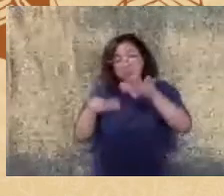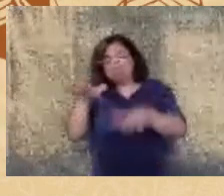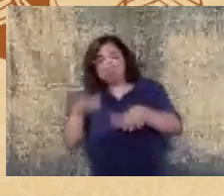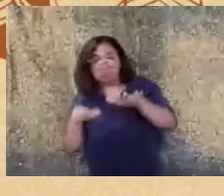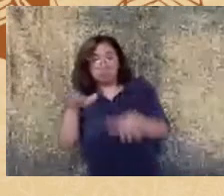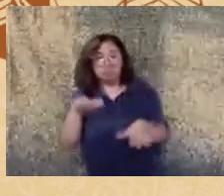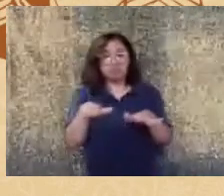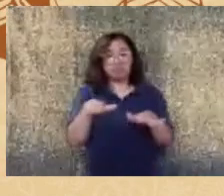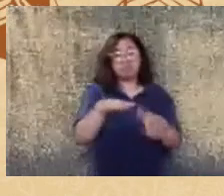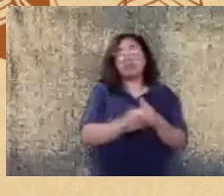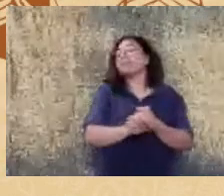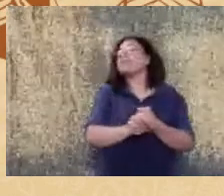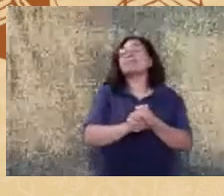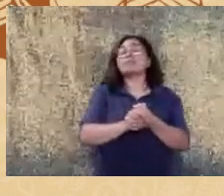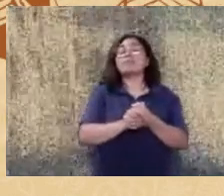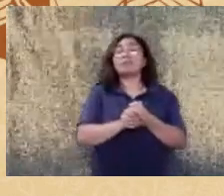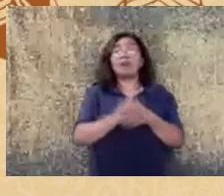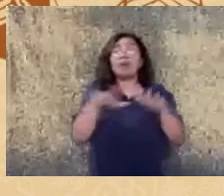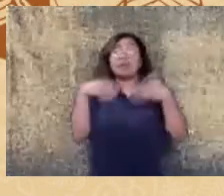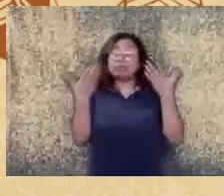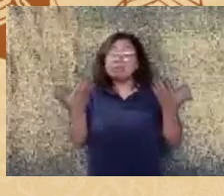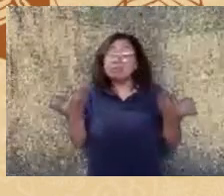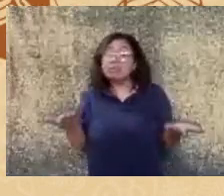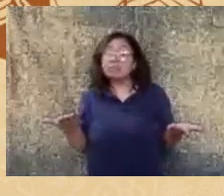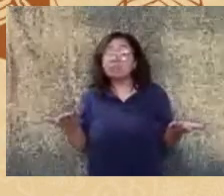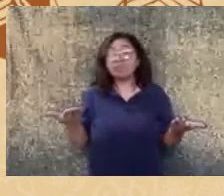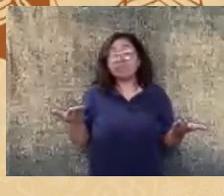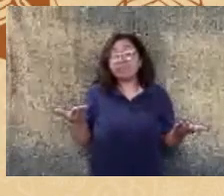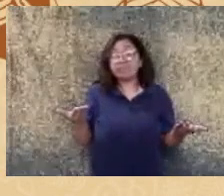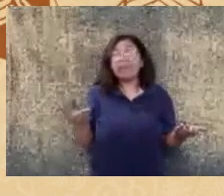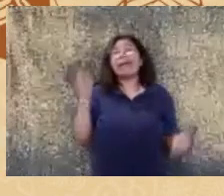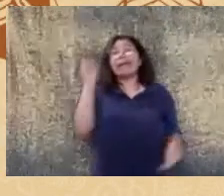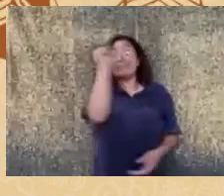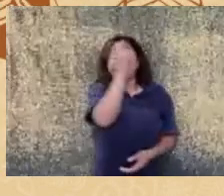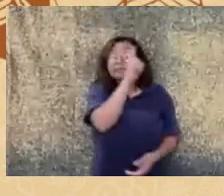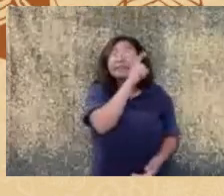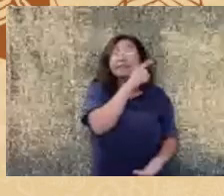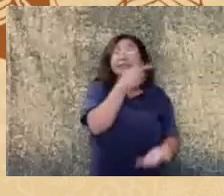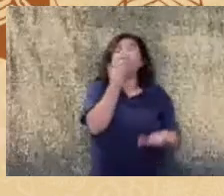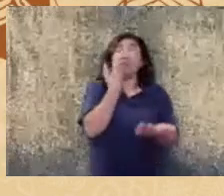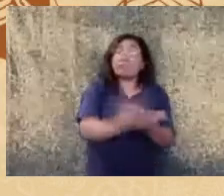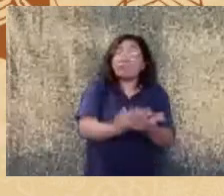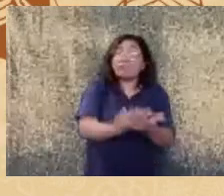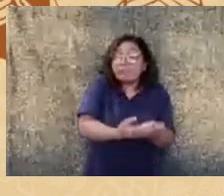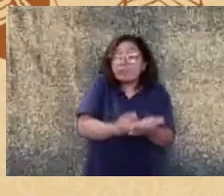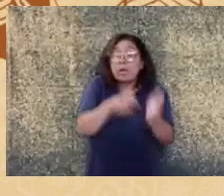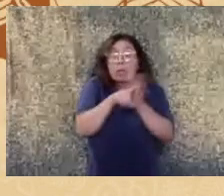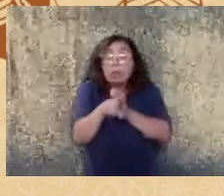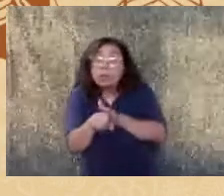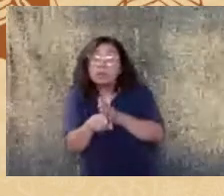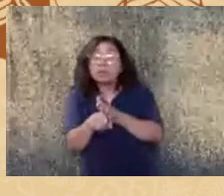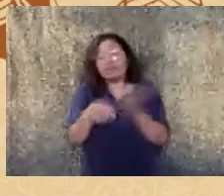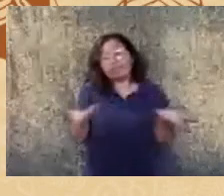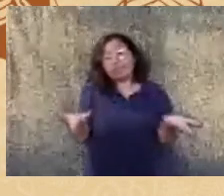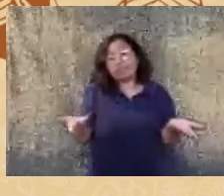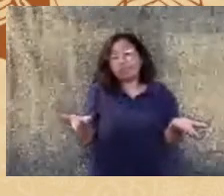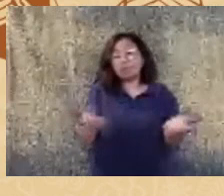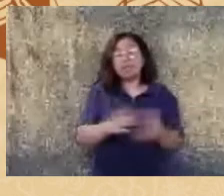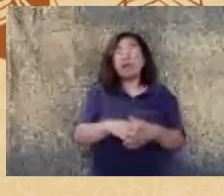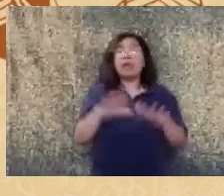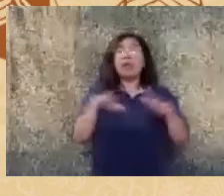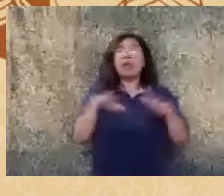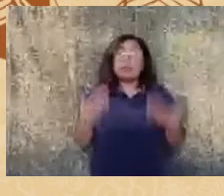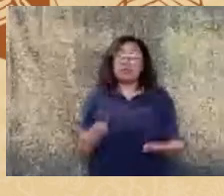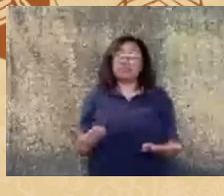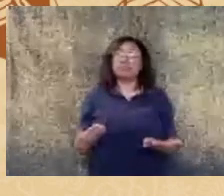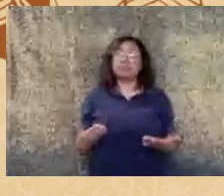próximos então já podem imaginar o que isso significa e para deixar bem claro a gravidade do que eu estou falando para